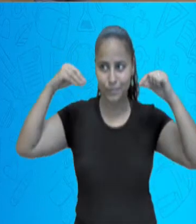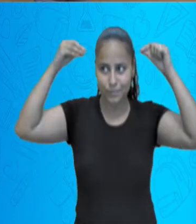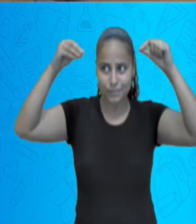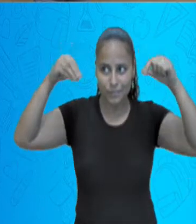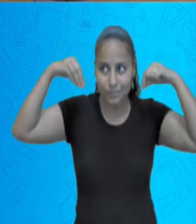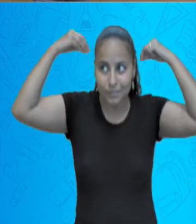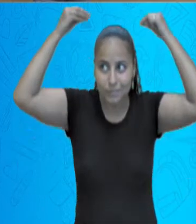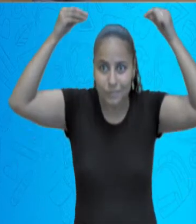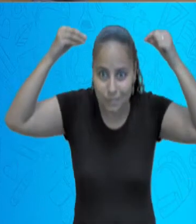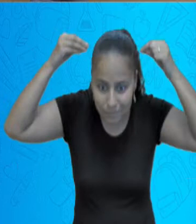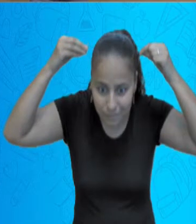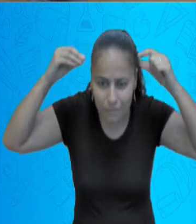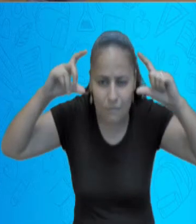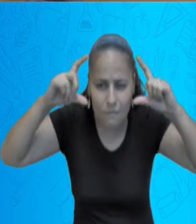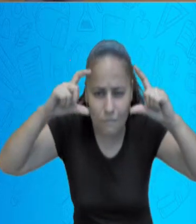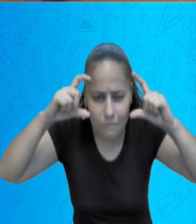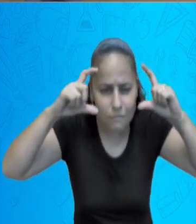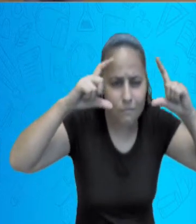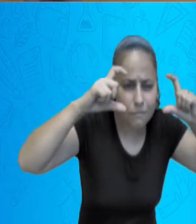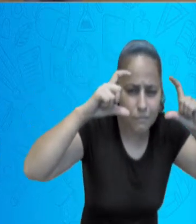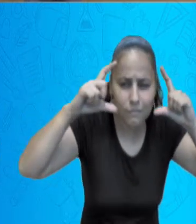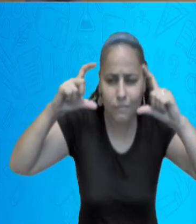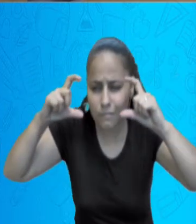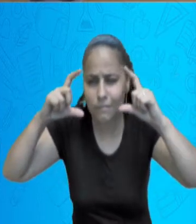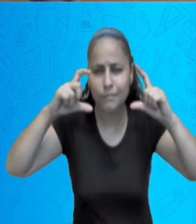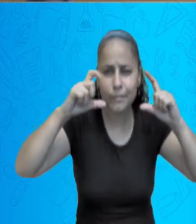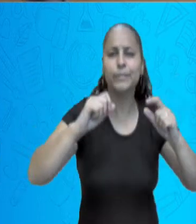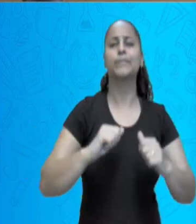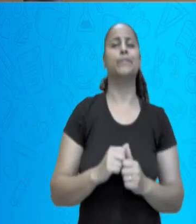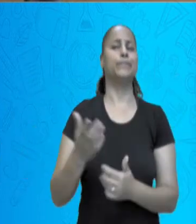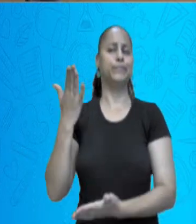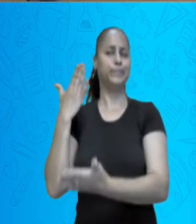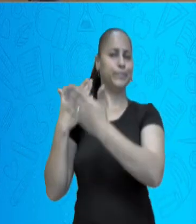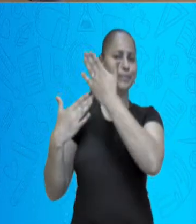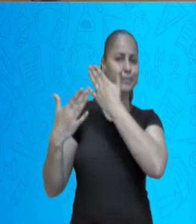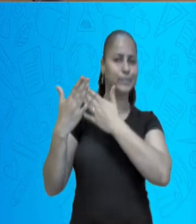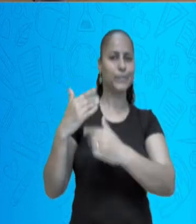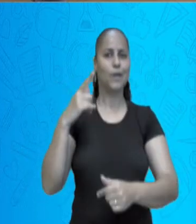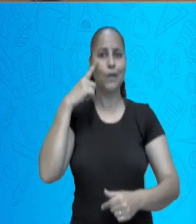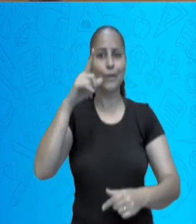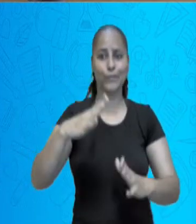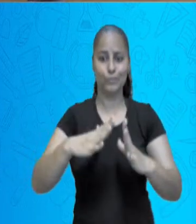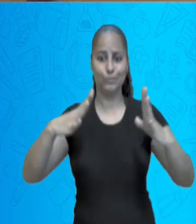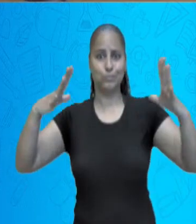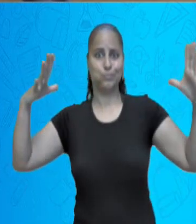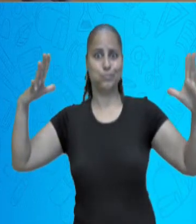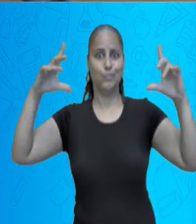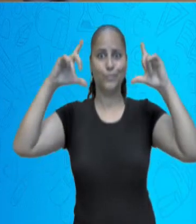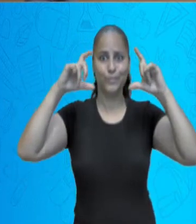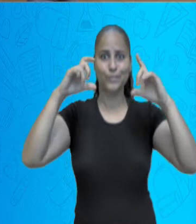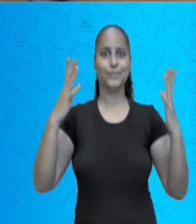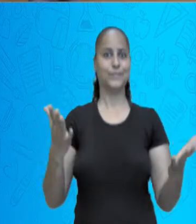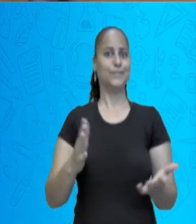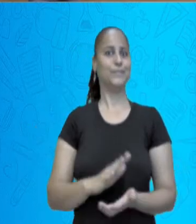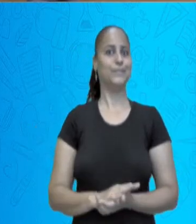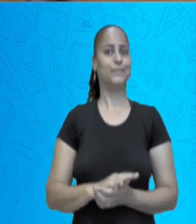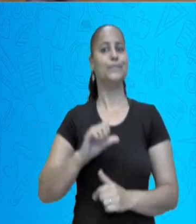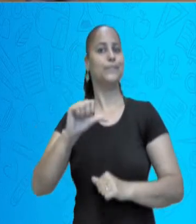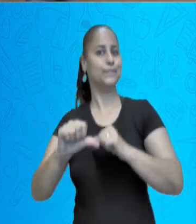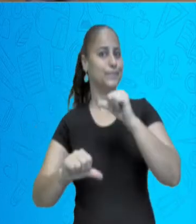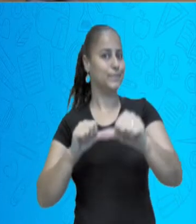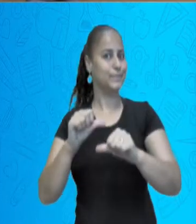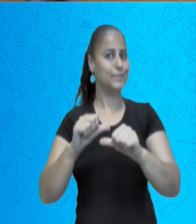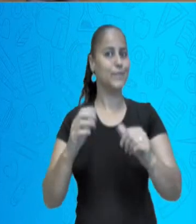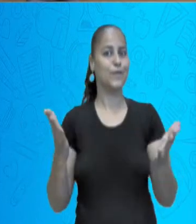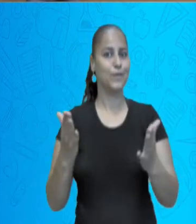pessoas iam para poder tirar fotografias para documentos. Olha o tamanho dessa câmera, que foi trocada pelas